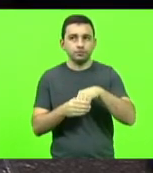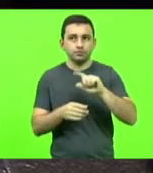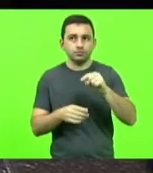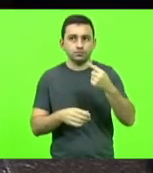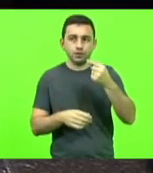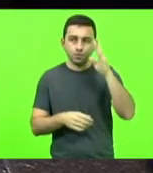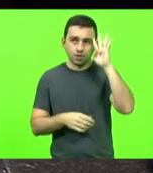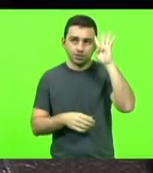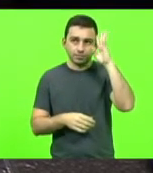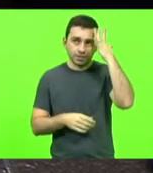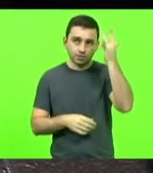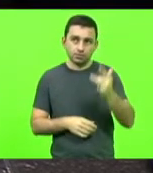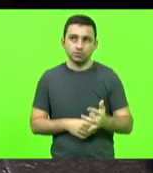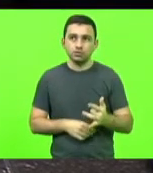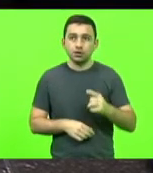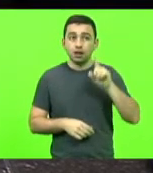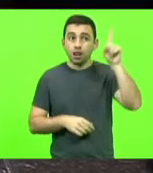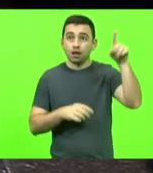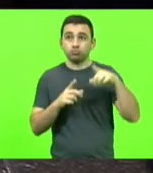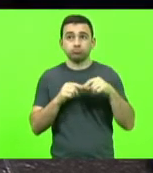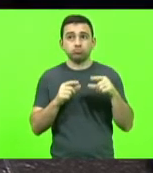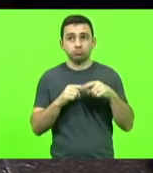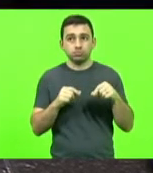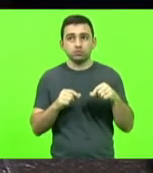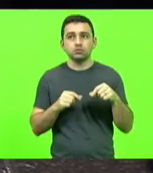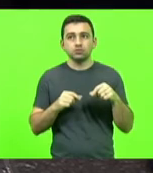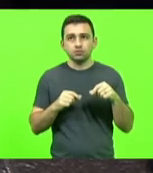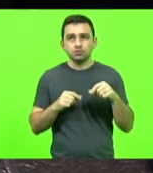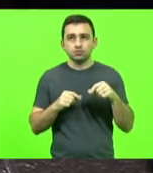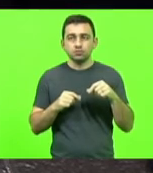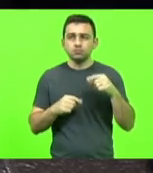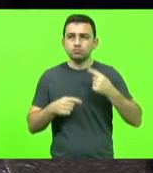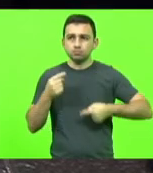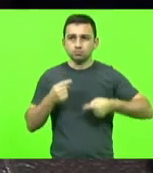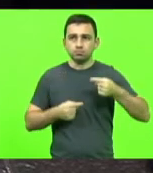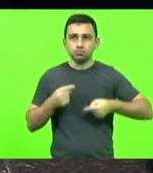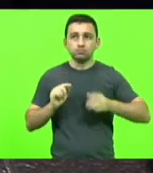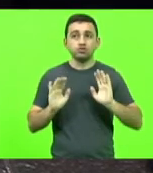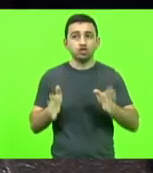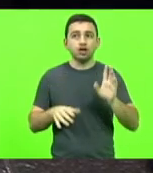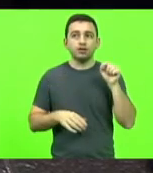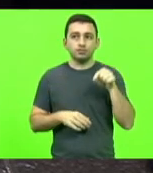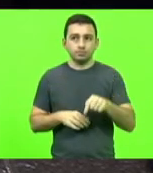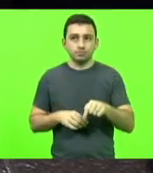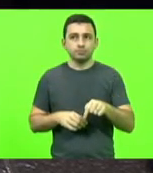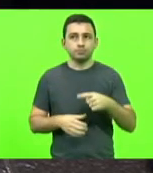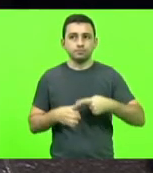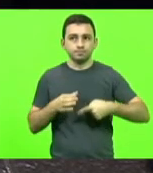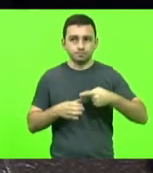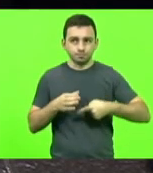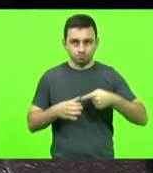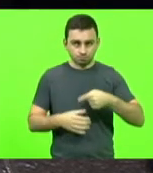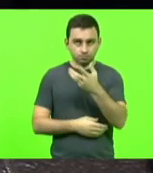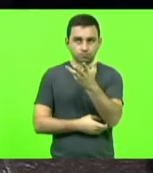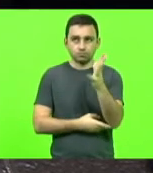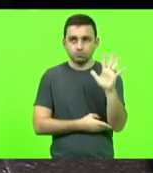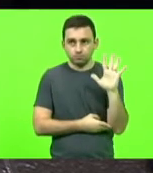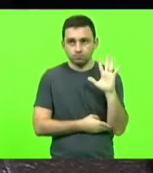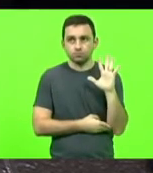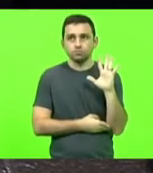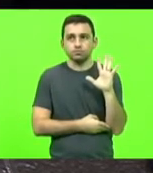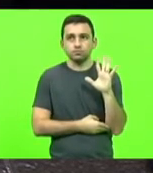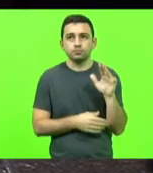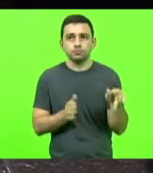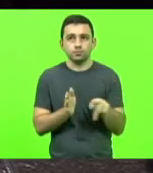amanhã lá no Congresso Nacional e que foi debate aqui na Comissão de Meio Ambiente e da